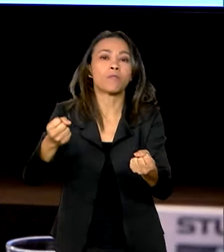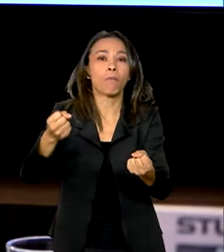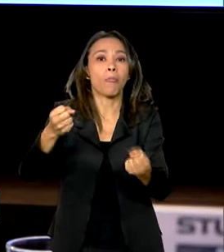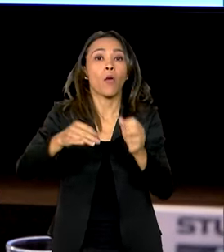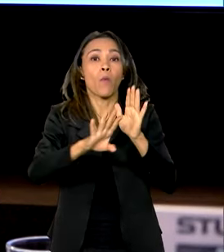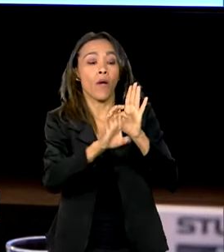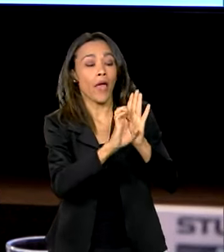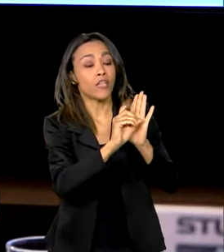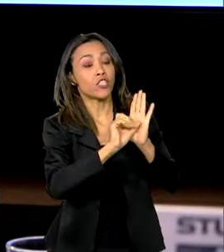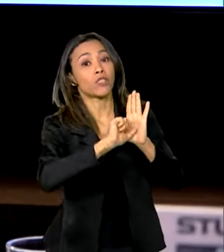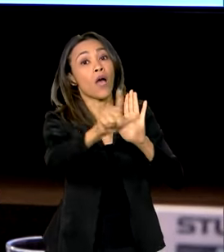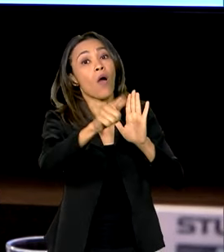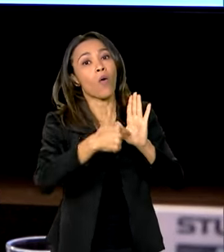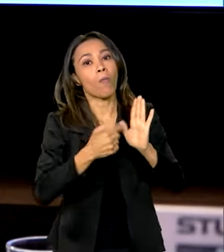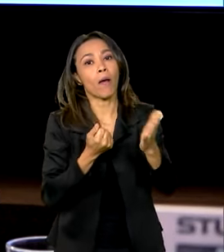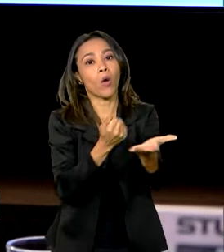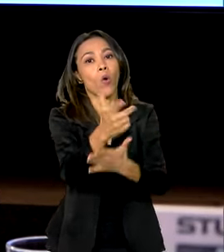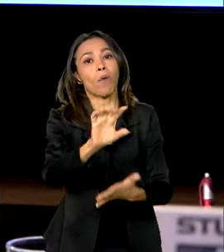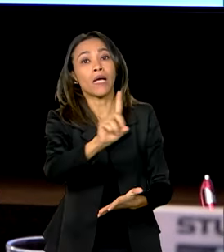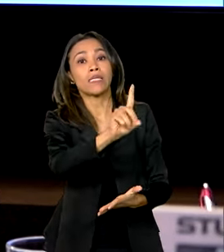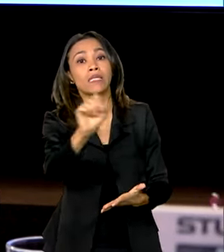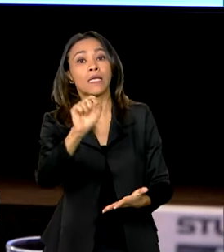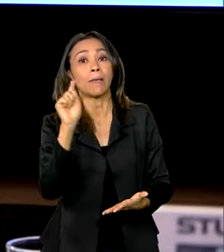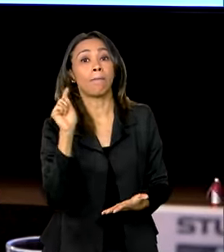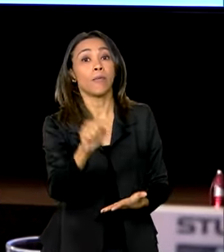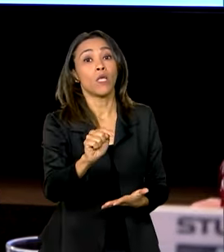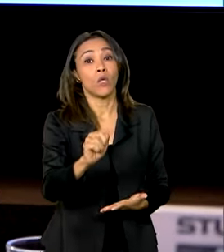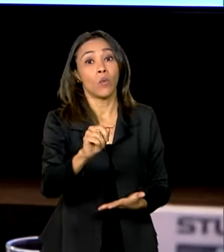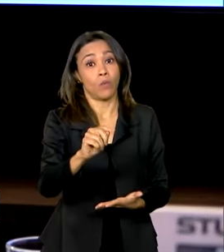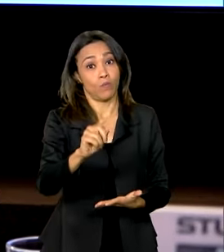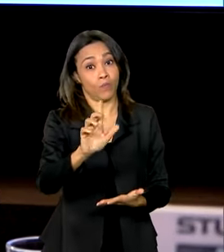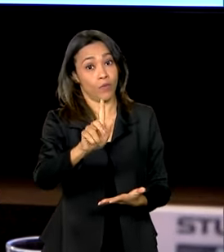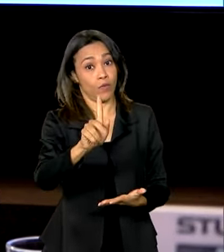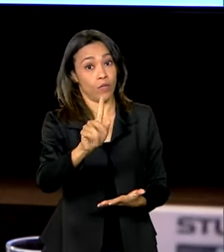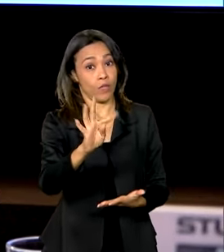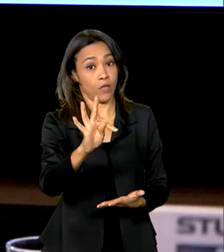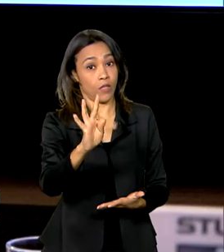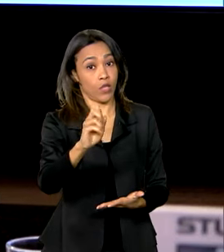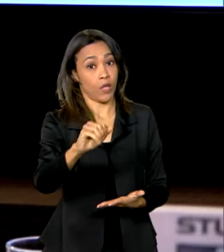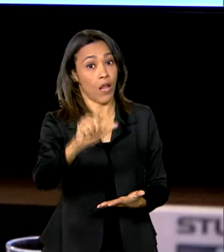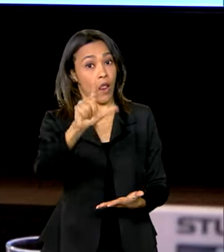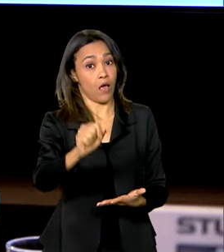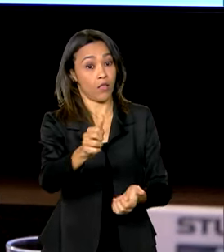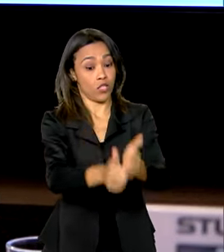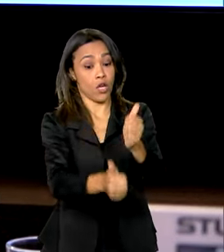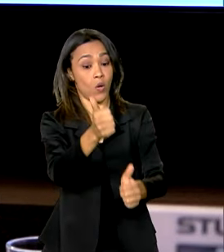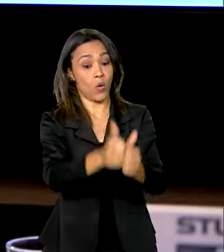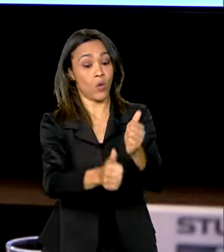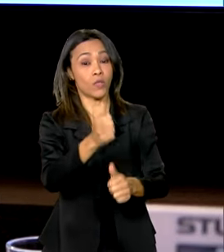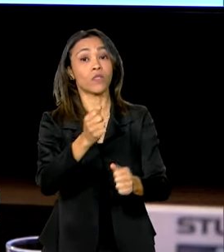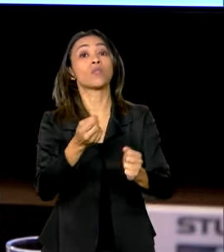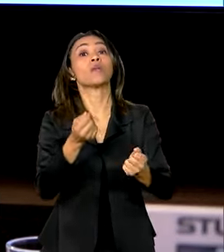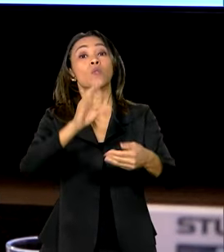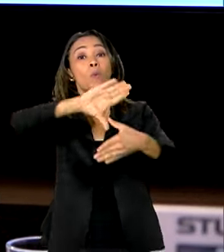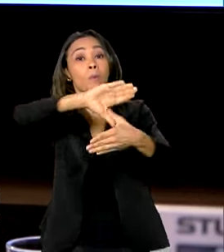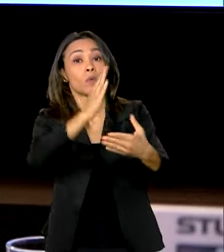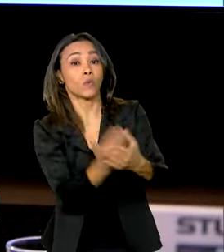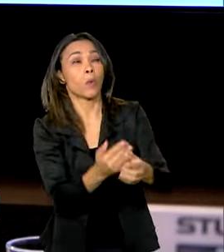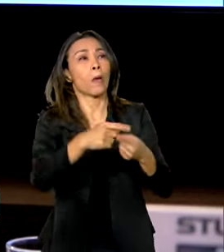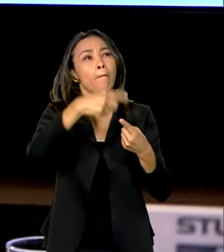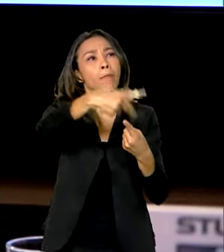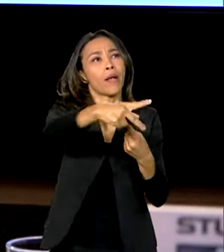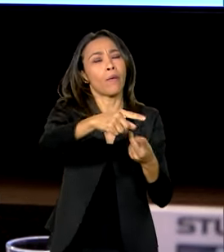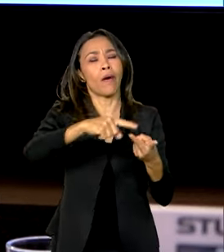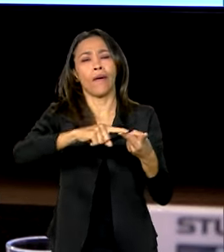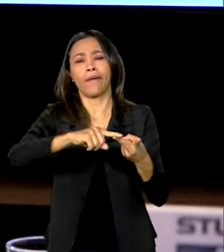edital para comprar 100 mil toneladas, particularmente do Mercosul, Paraguai, Argentina,